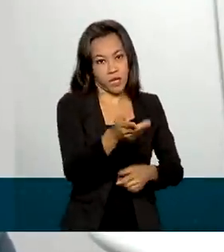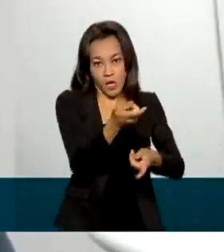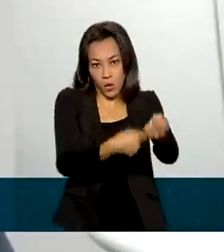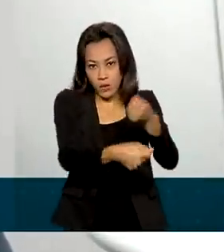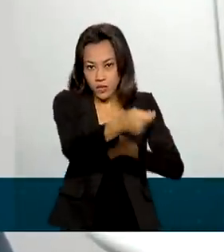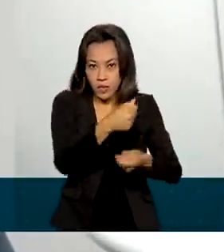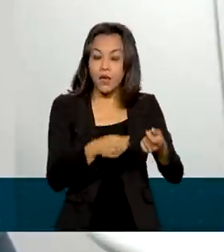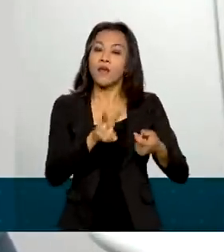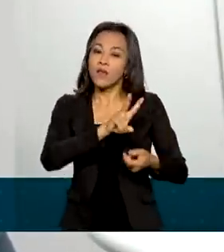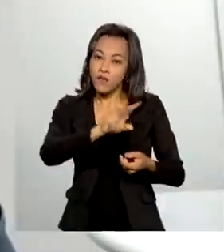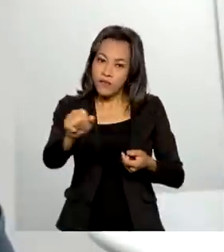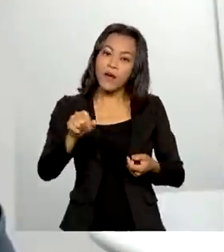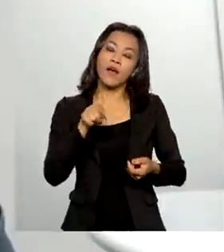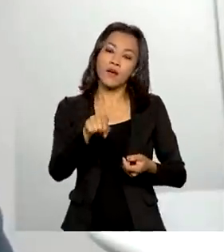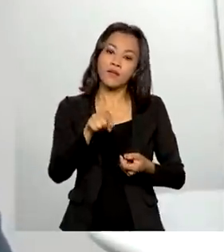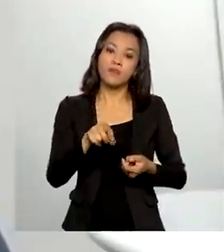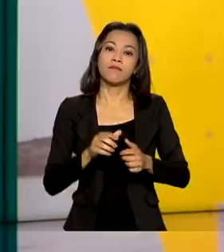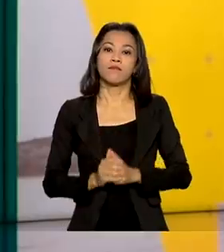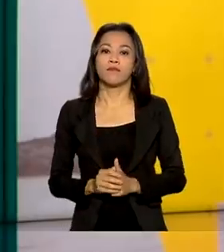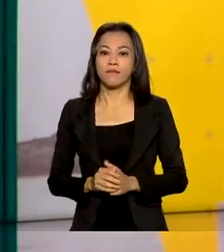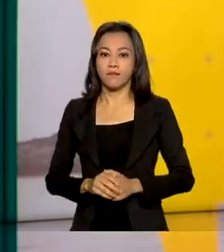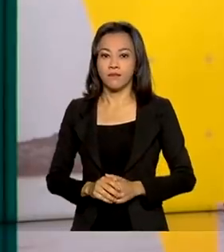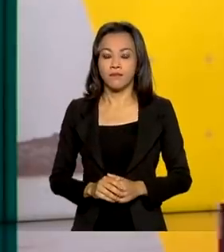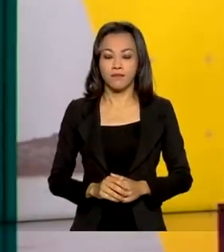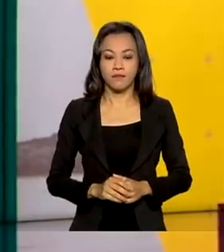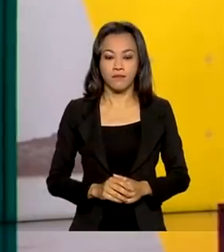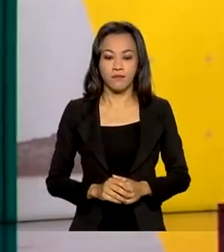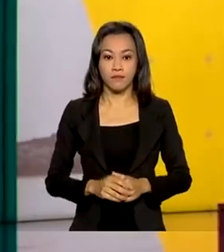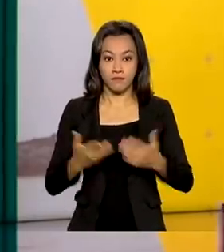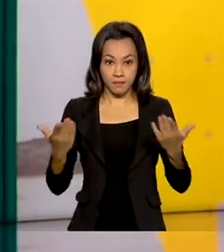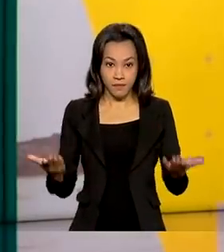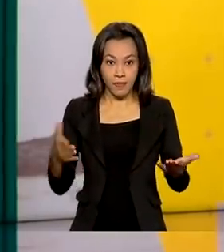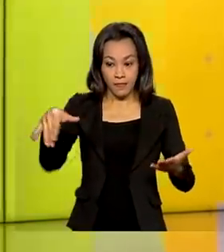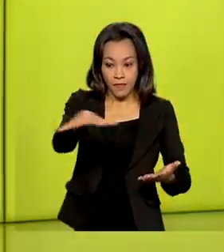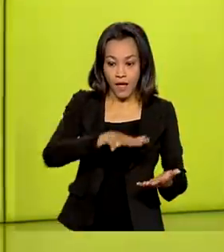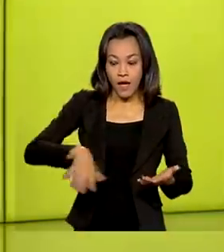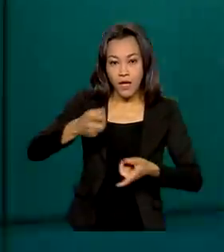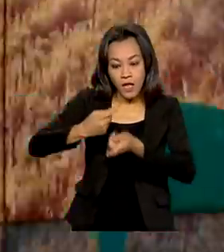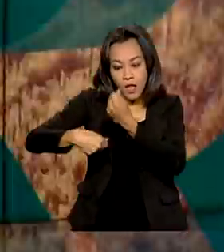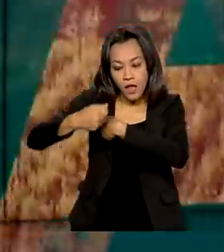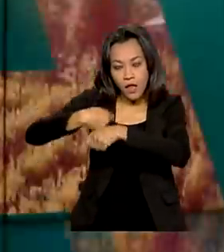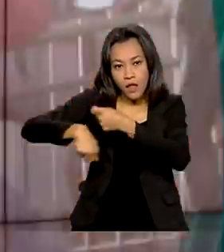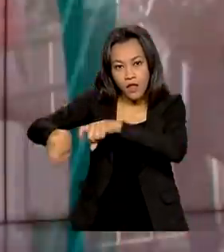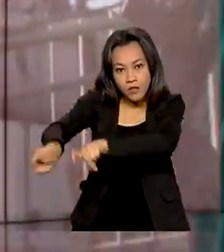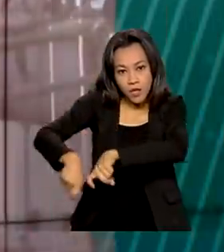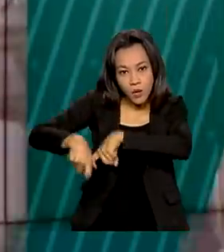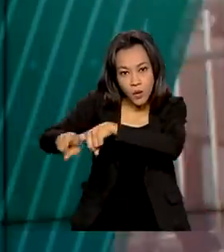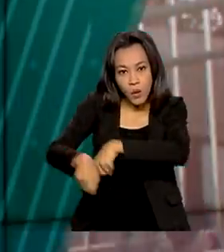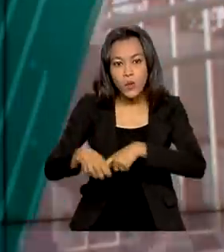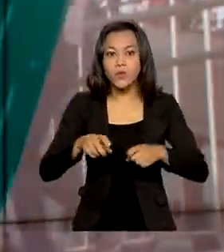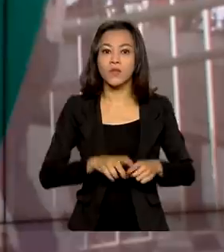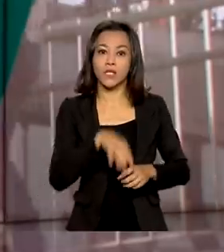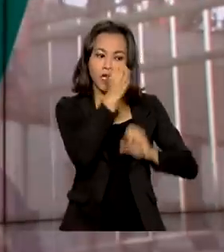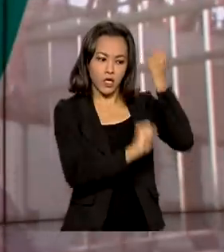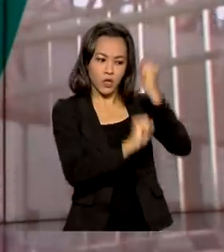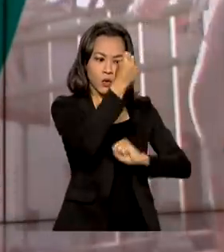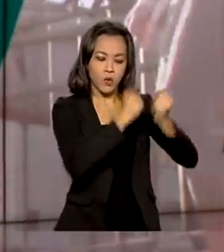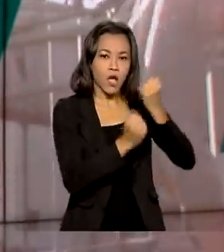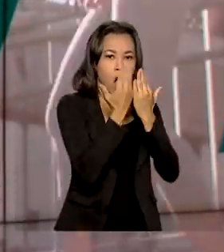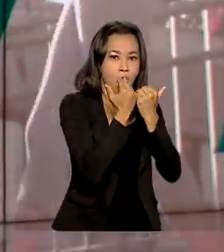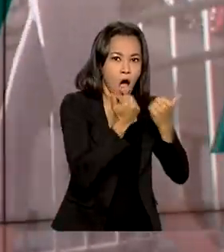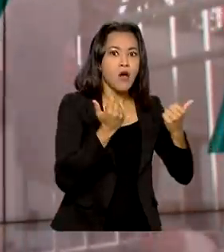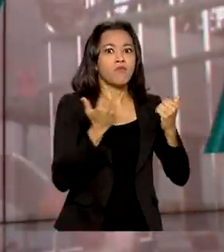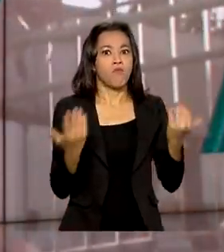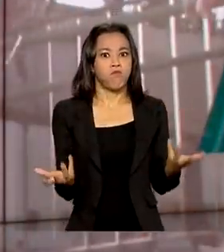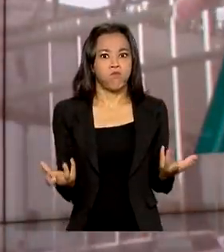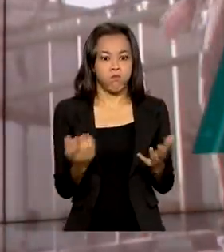em breve por esses agentes financeiros. O agronegócio e a indústria alimentícia fecharam 2021 com alta no